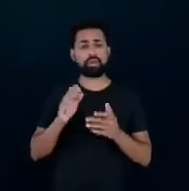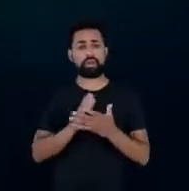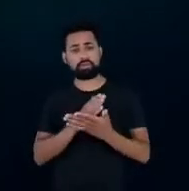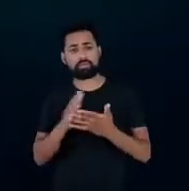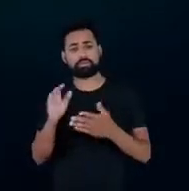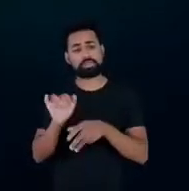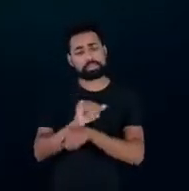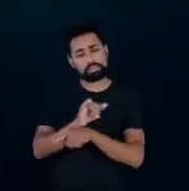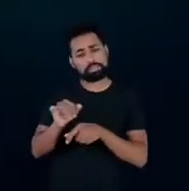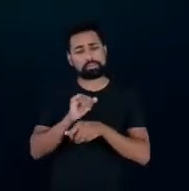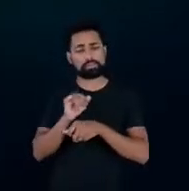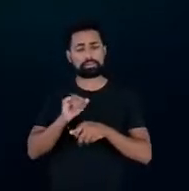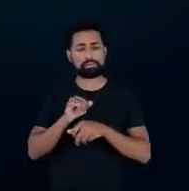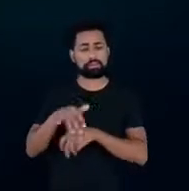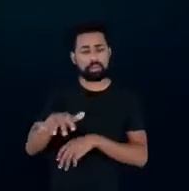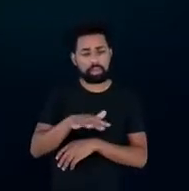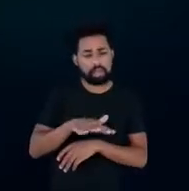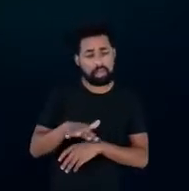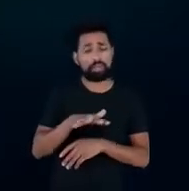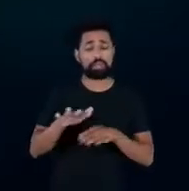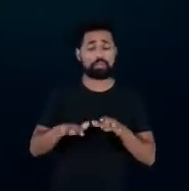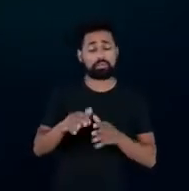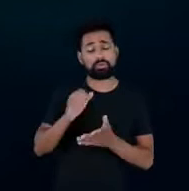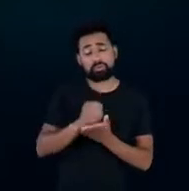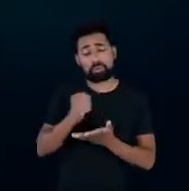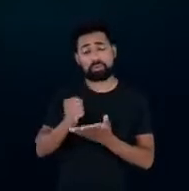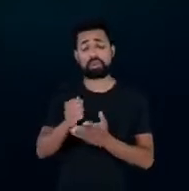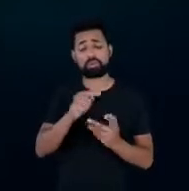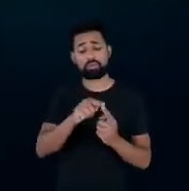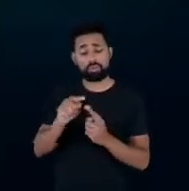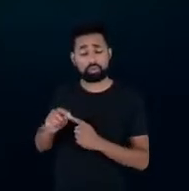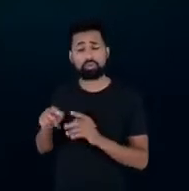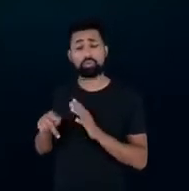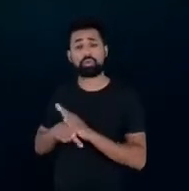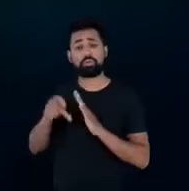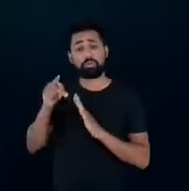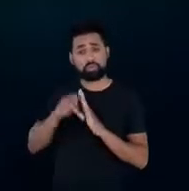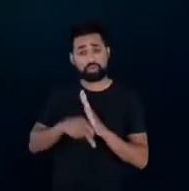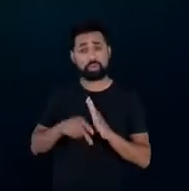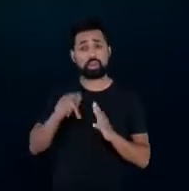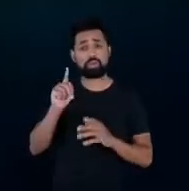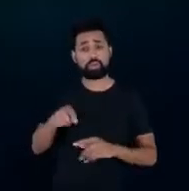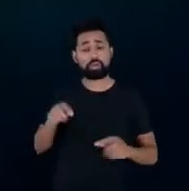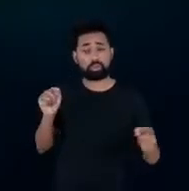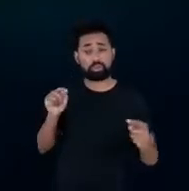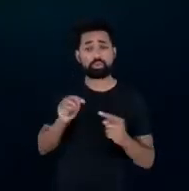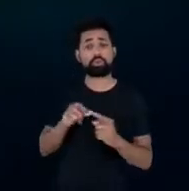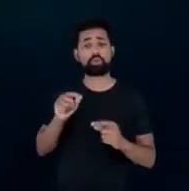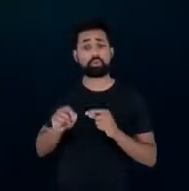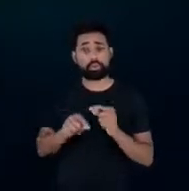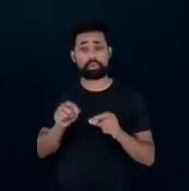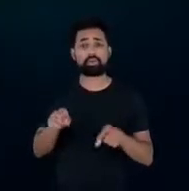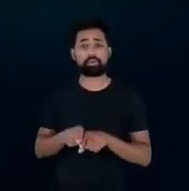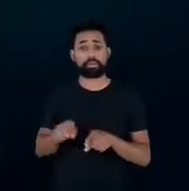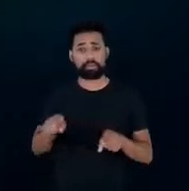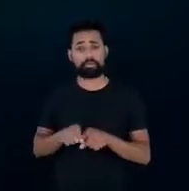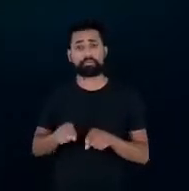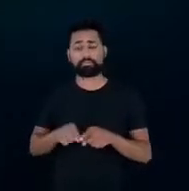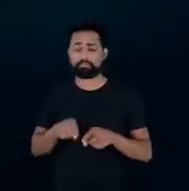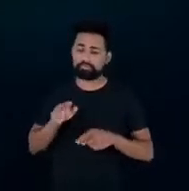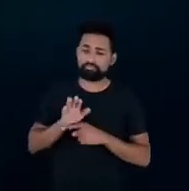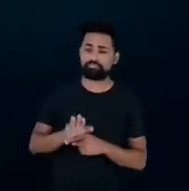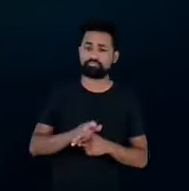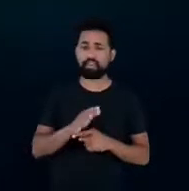em que possa se contratar esse tipo de projeto e a digitalização ela funciona justamente no sentido também de facilitar essa